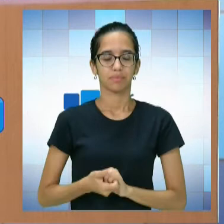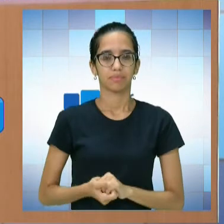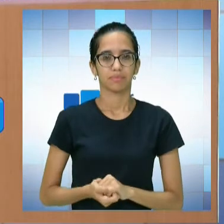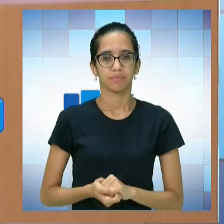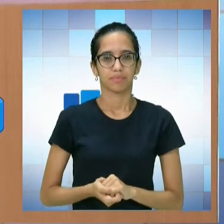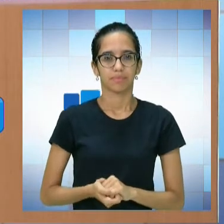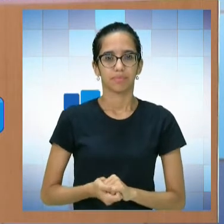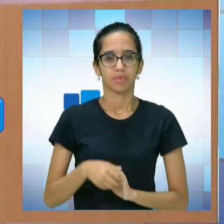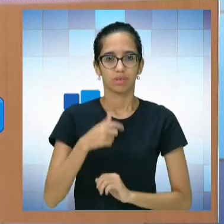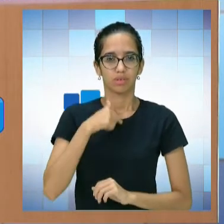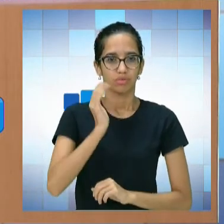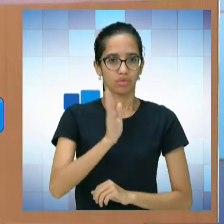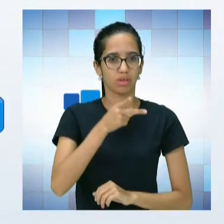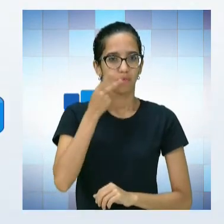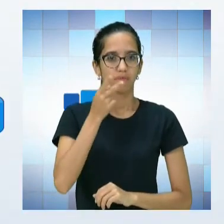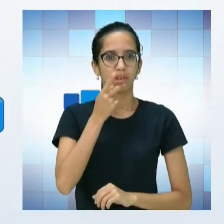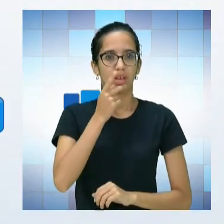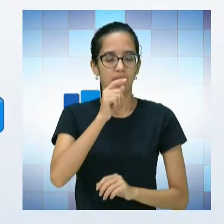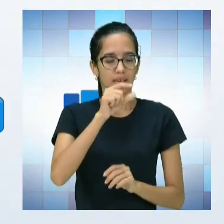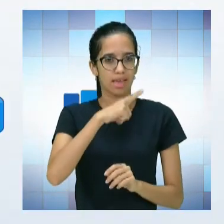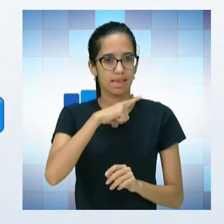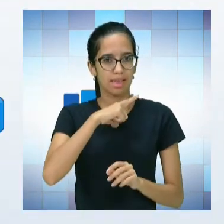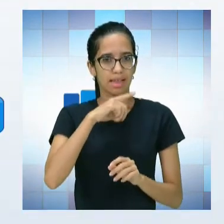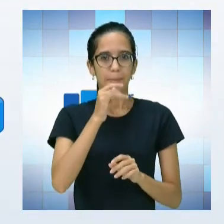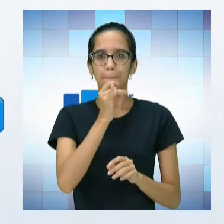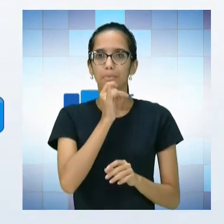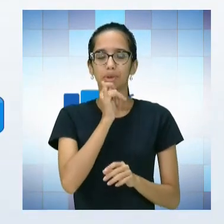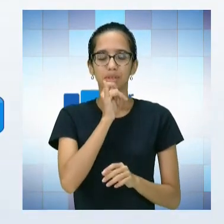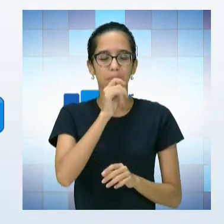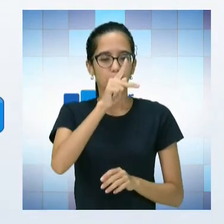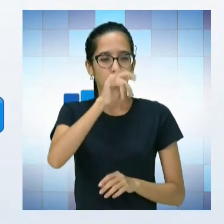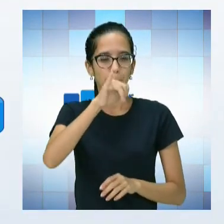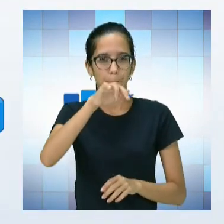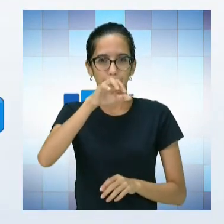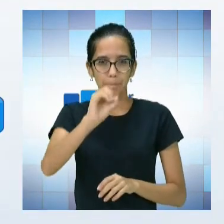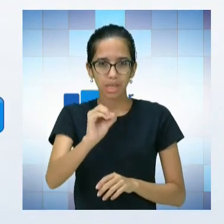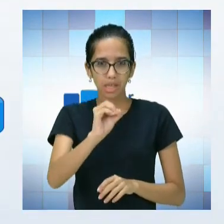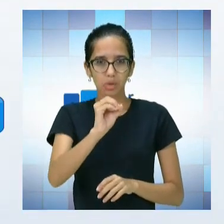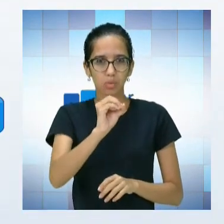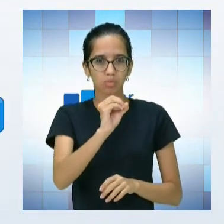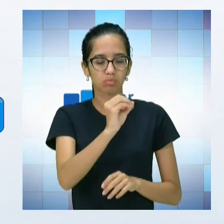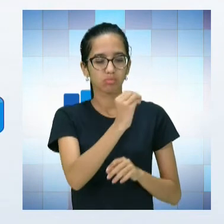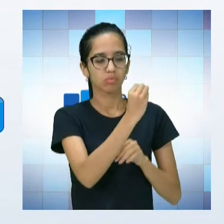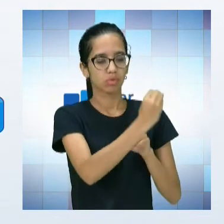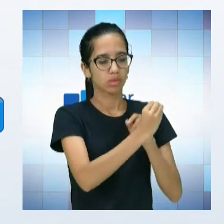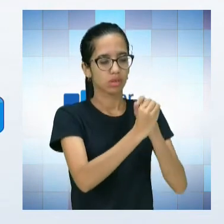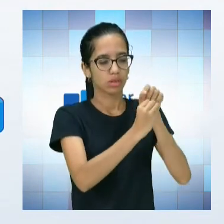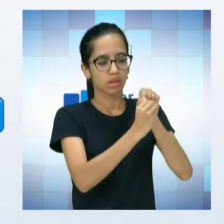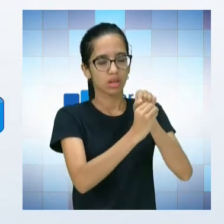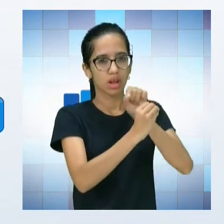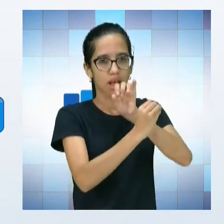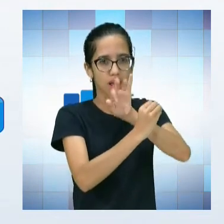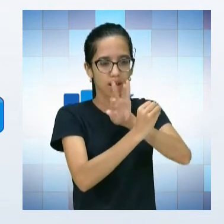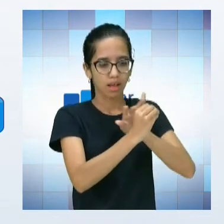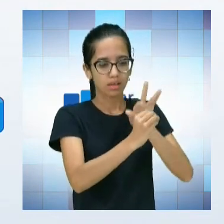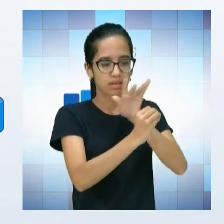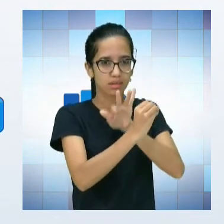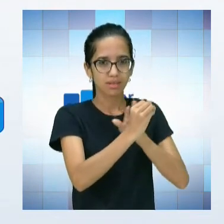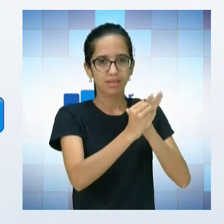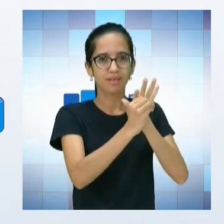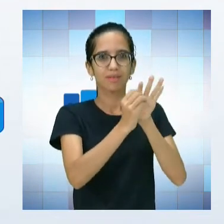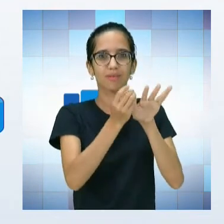pinozinho, como eu já falei, onde estão gravados os algarismos, ele colocou tanto o algarismo indo-arábico